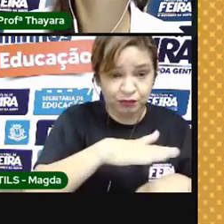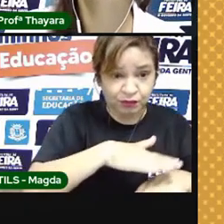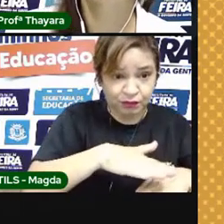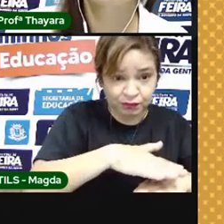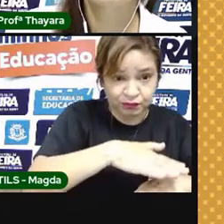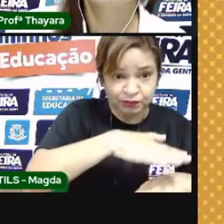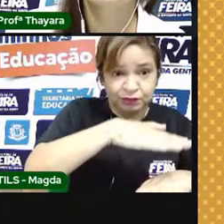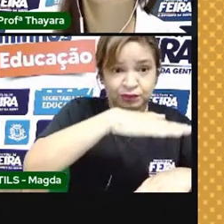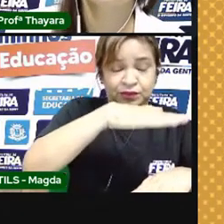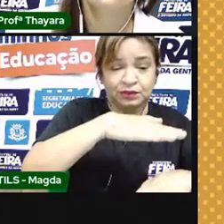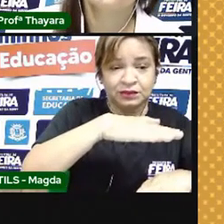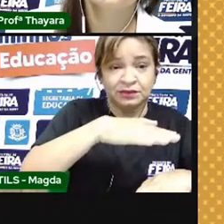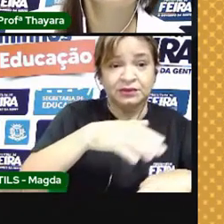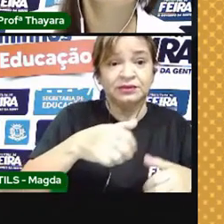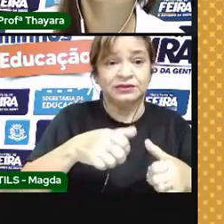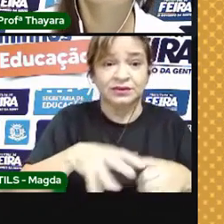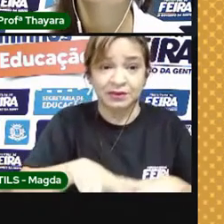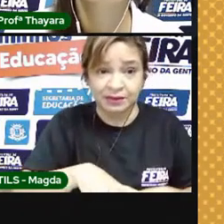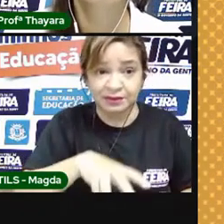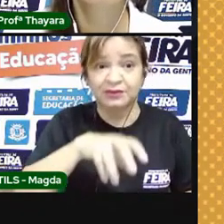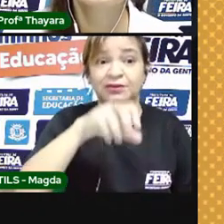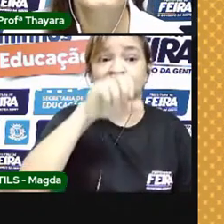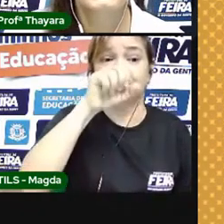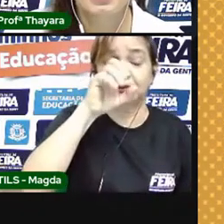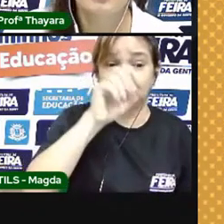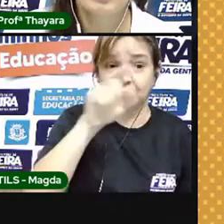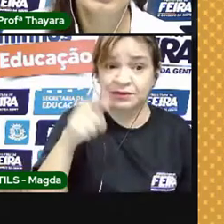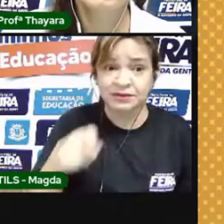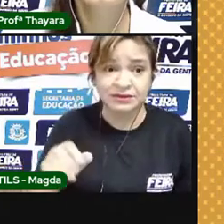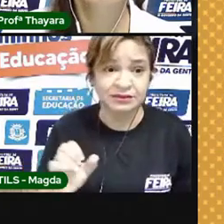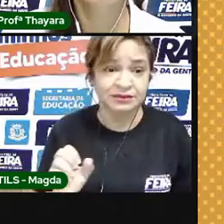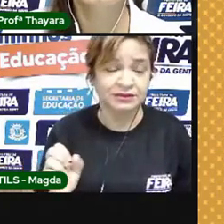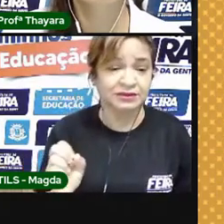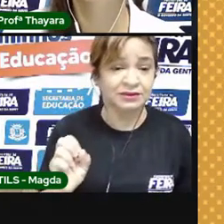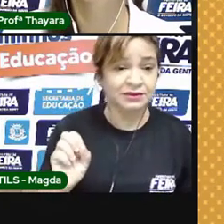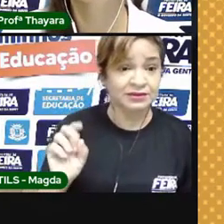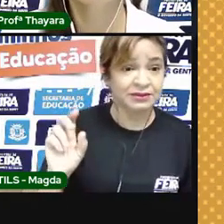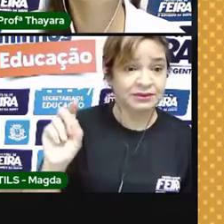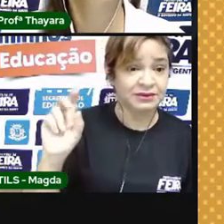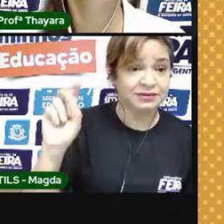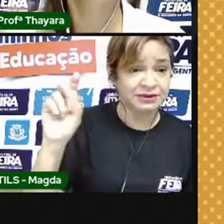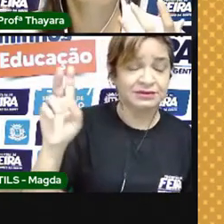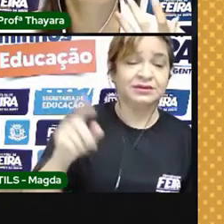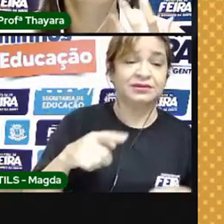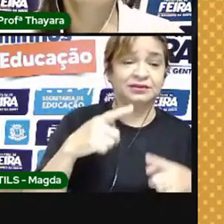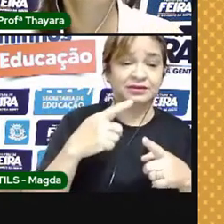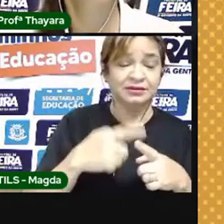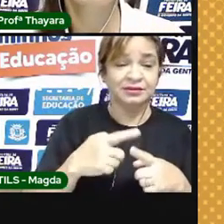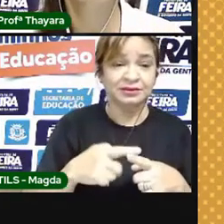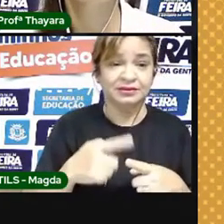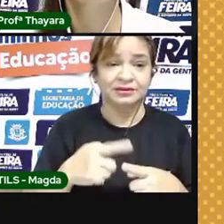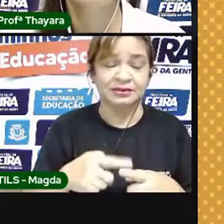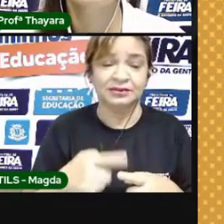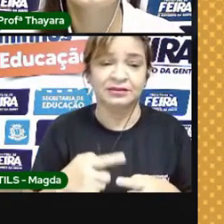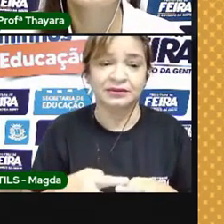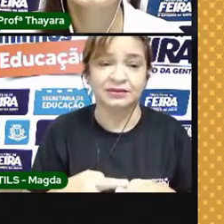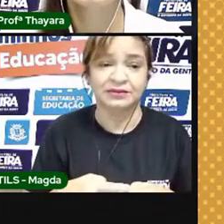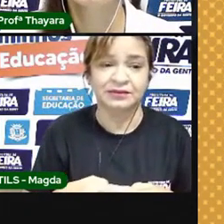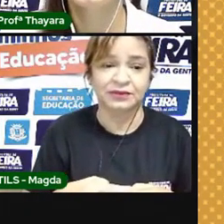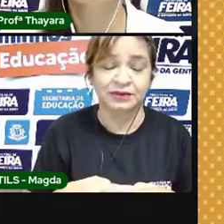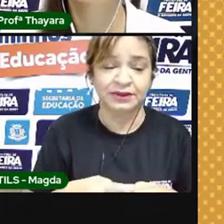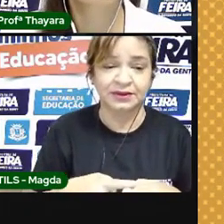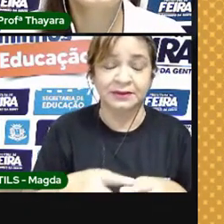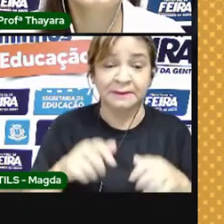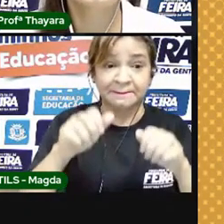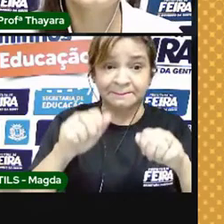que está a camada de ozônio, que eu já falei para vocês, que ela é muito especial. Justamente porque ela funciona como essa espécie de filtro.